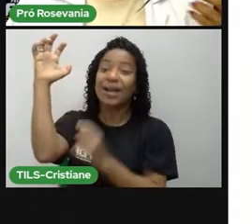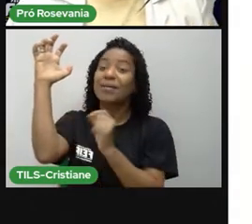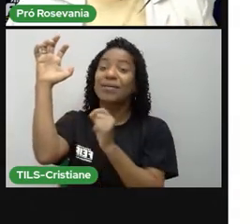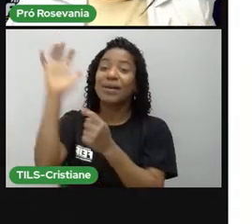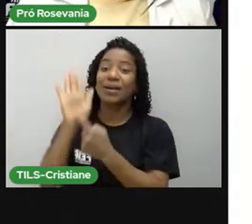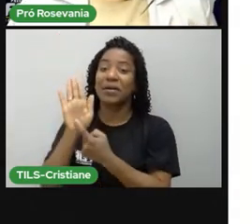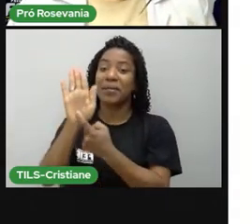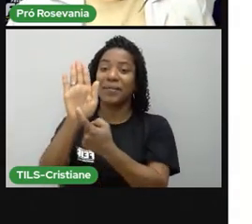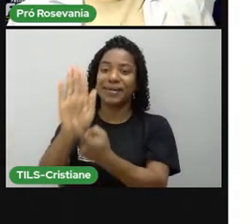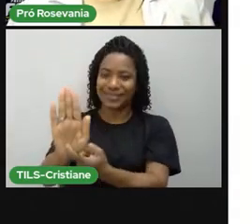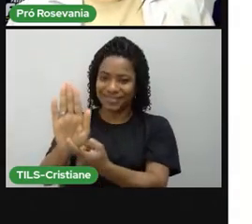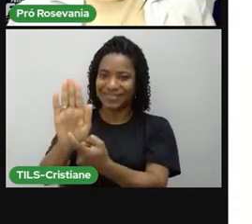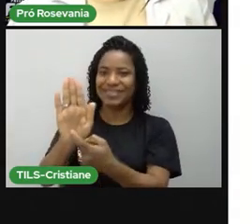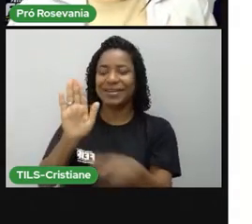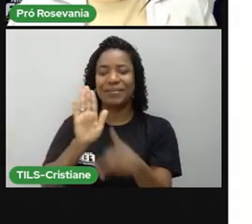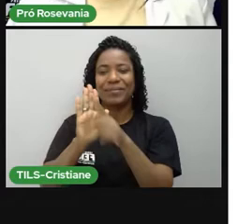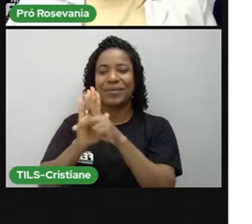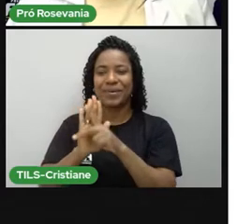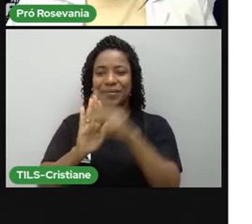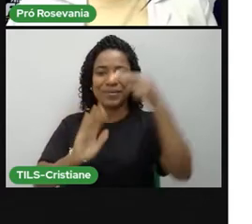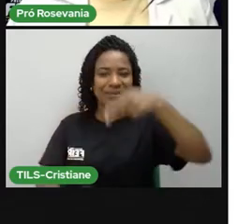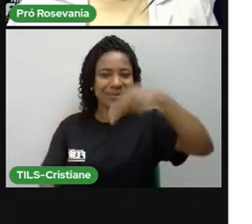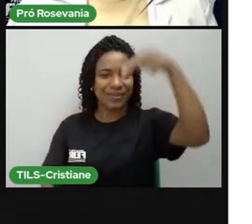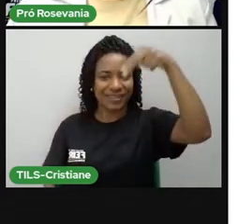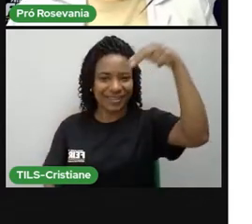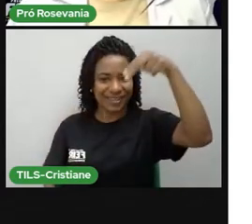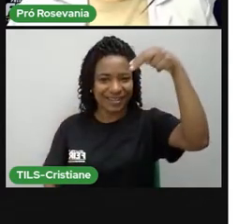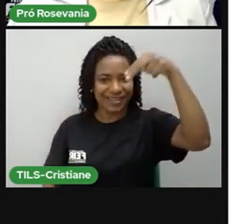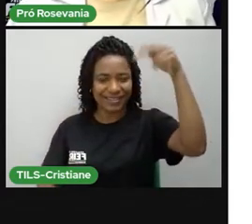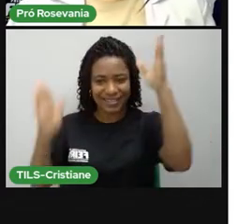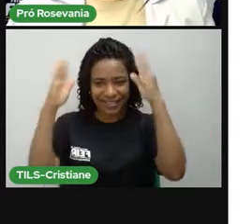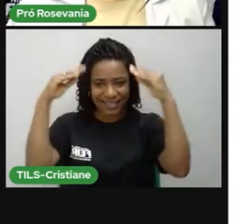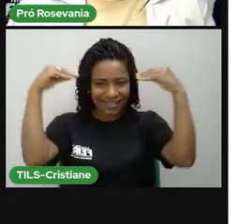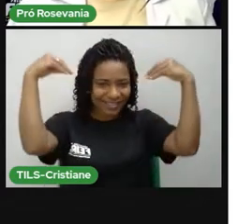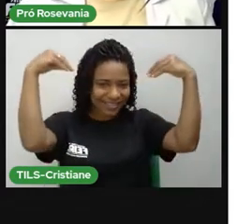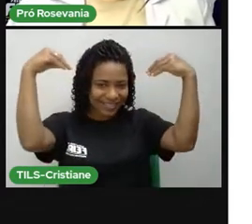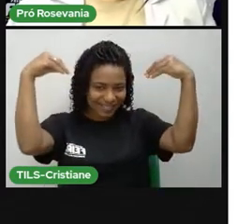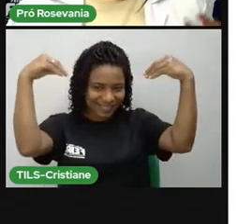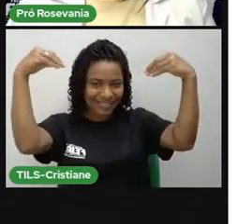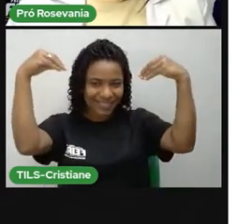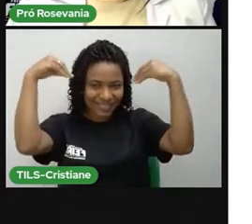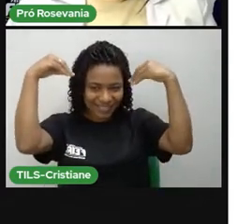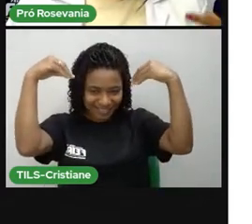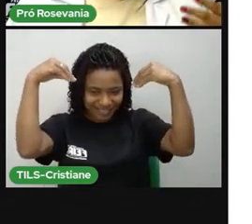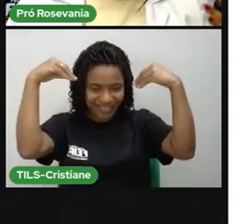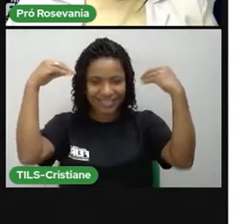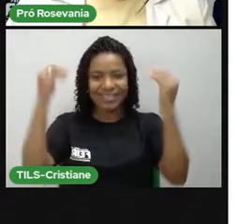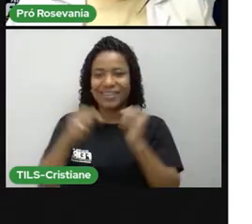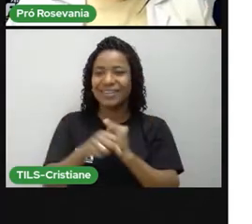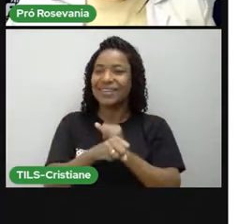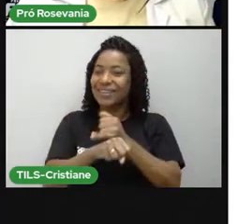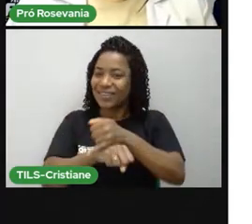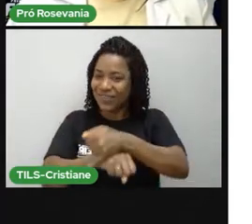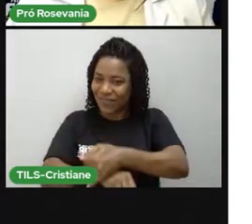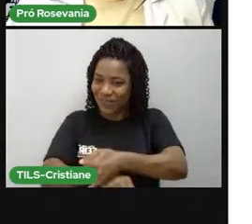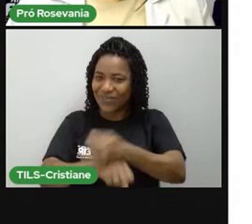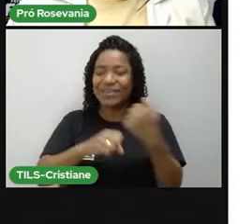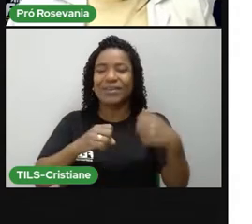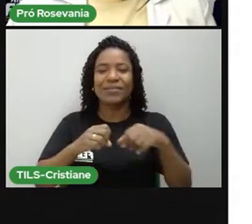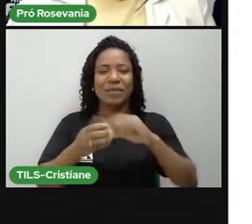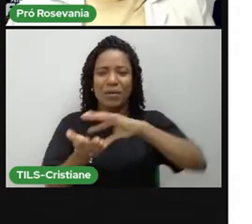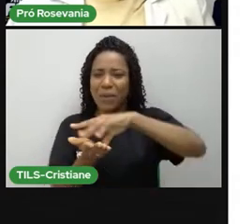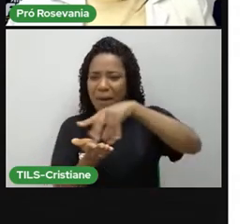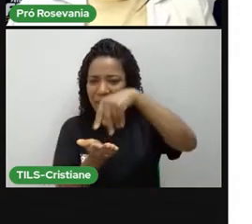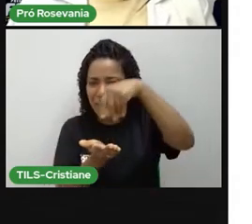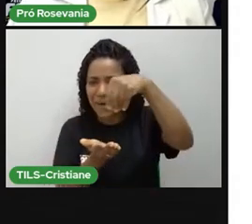virou decoração, né, na nossa casa, o chapéuzinho de couro, né, aliás, os artesanatos, né, com